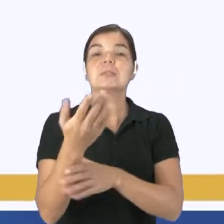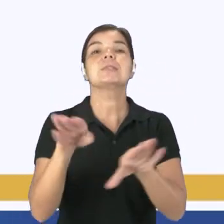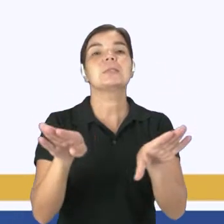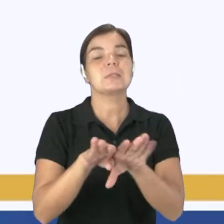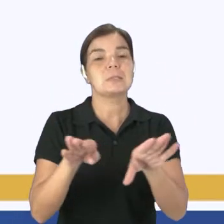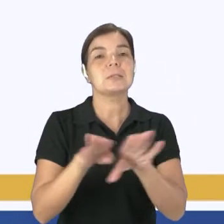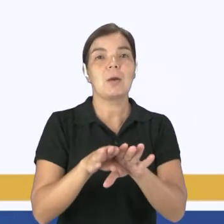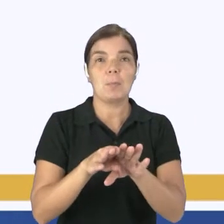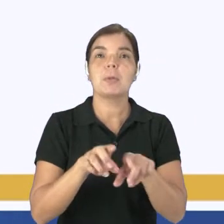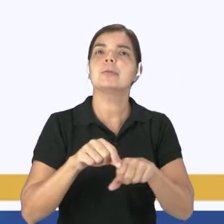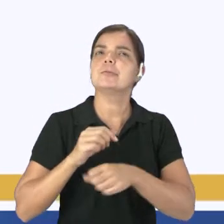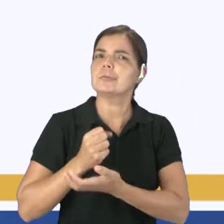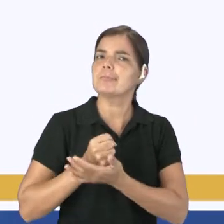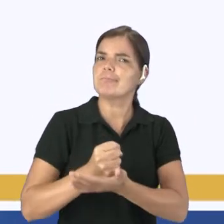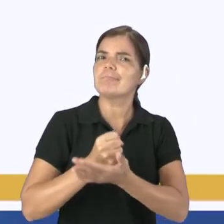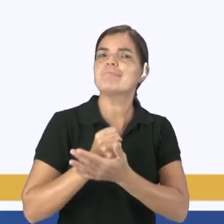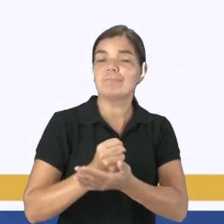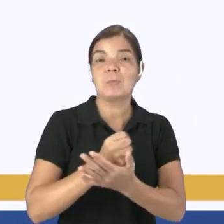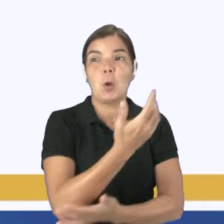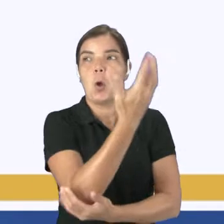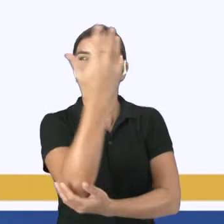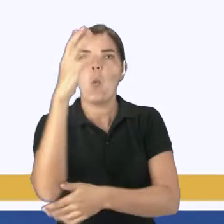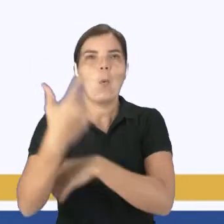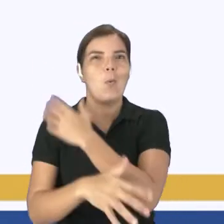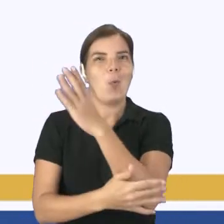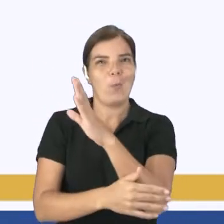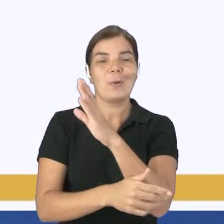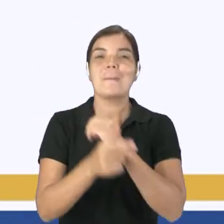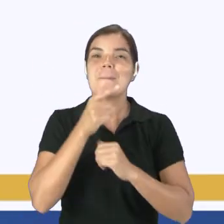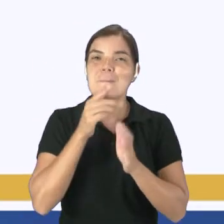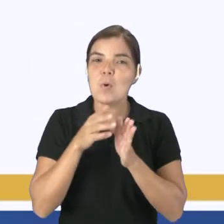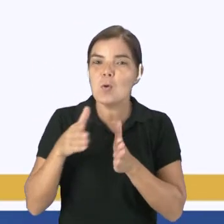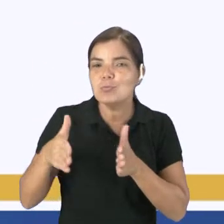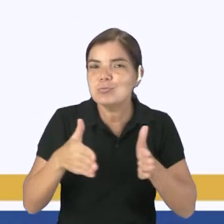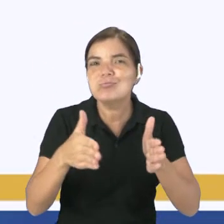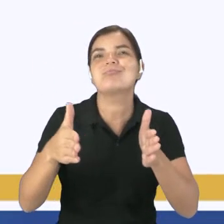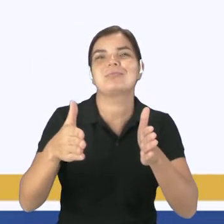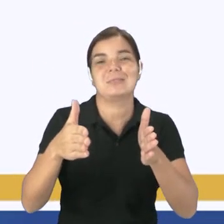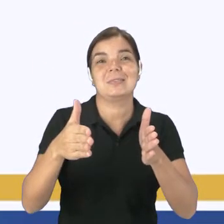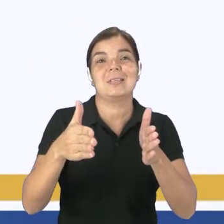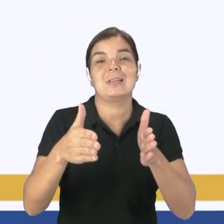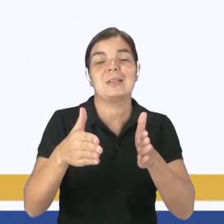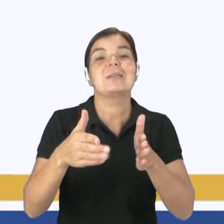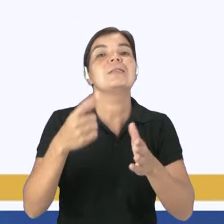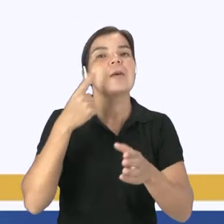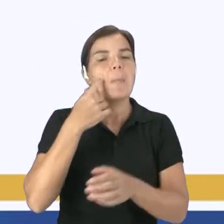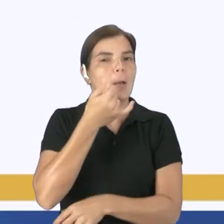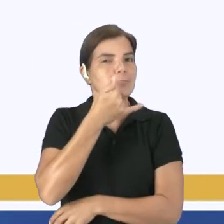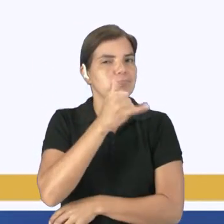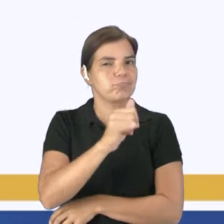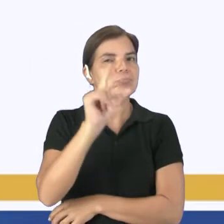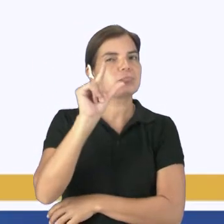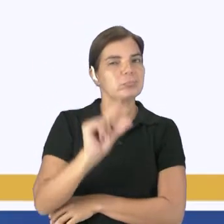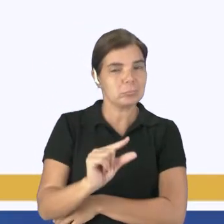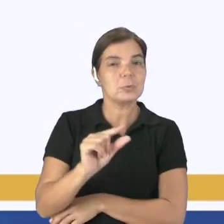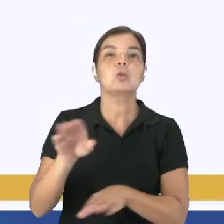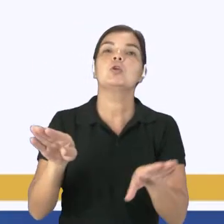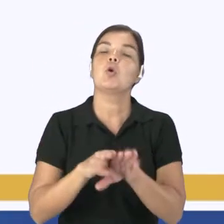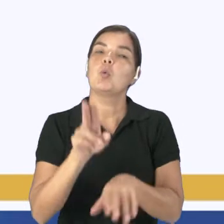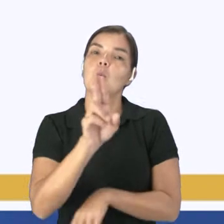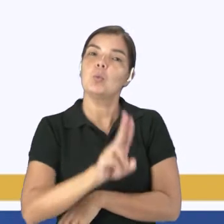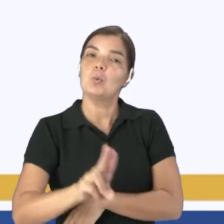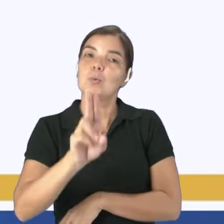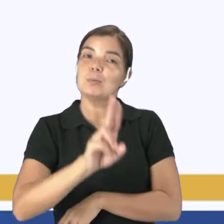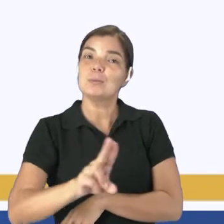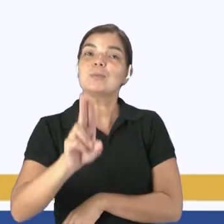ciliares, que são aquelas matas que ficam no entorno de rios, também poupar a energia, fazer a questão do uso dos recursos